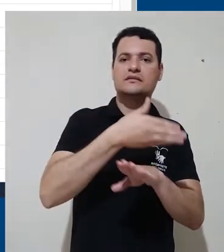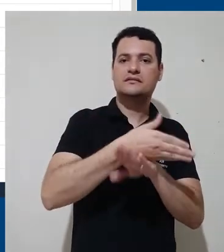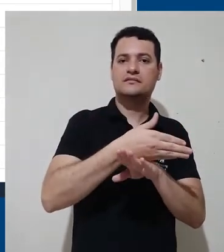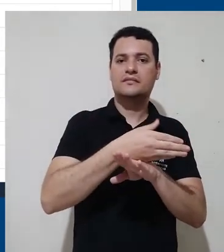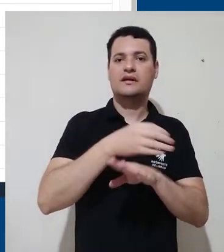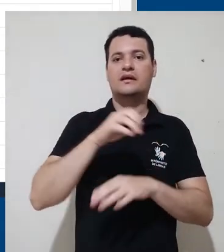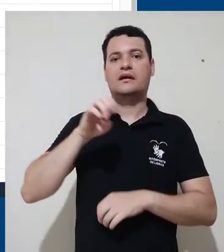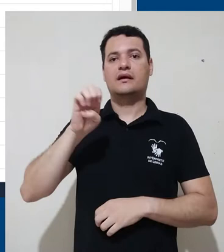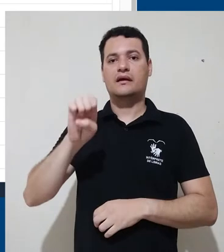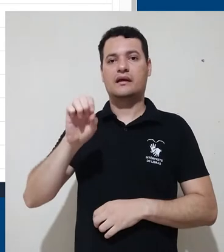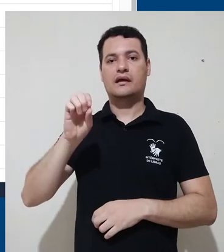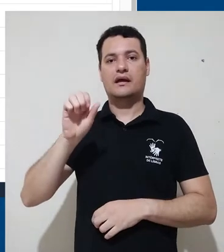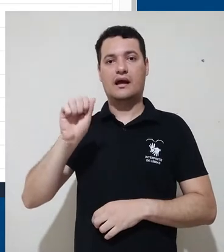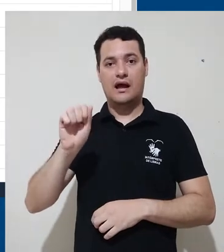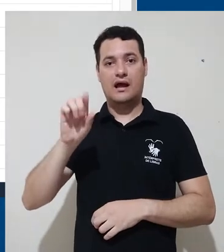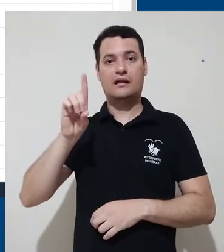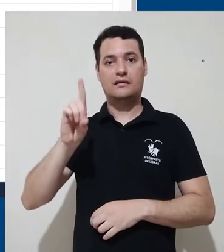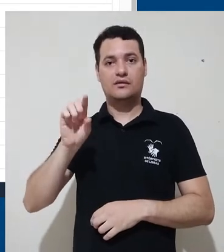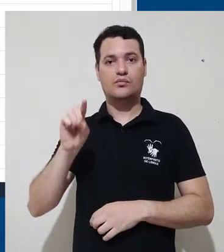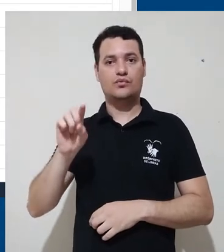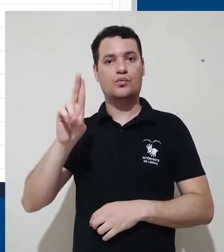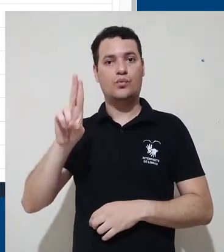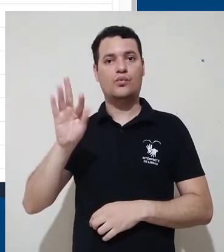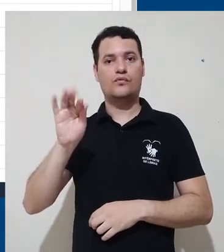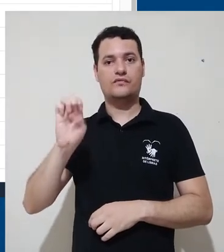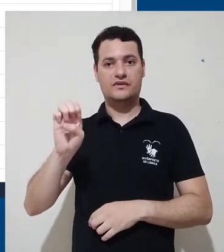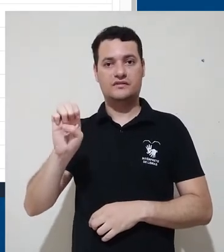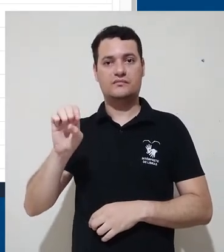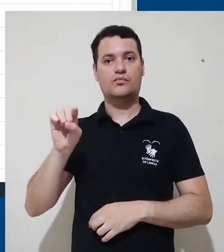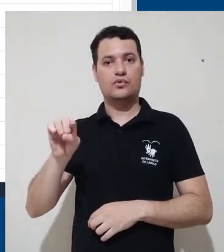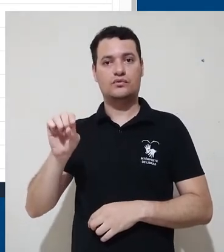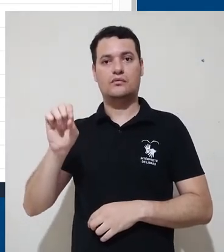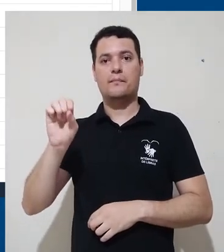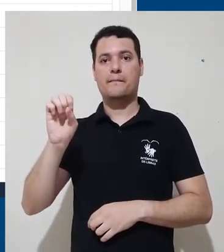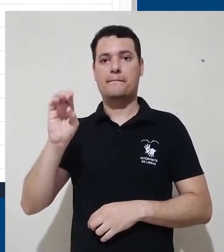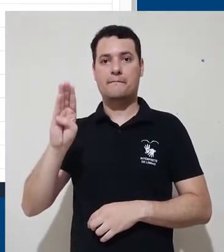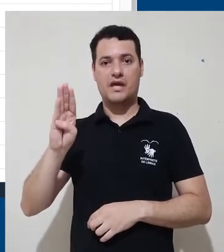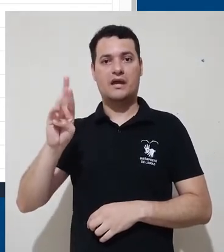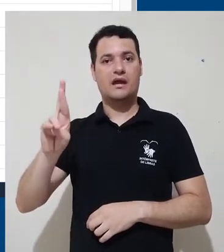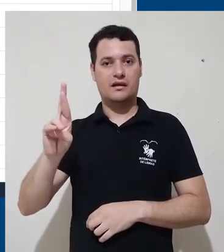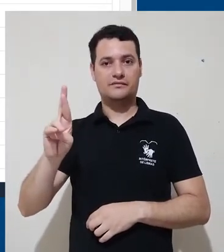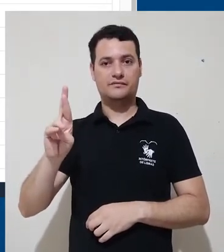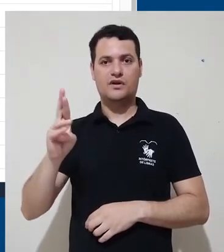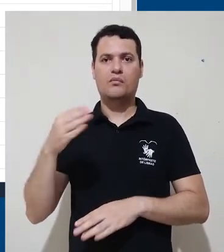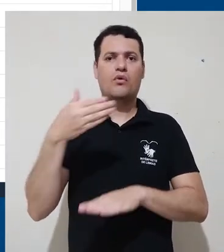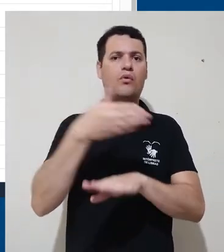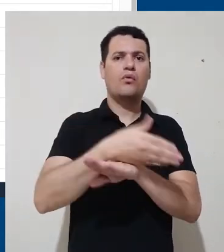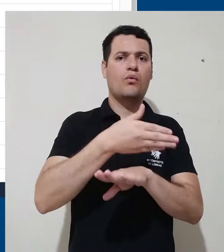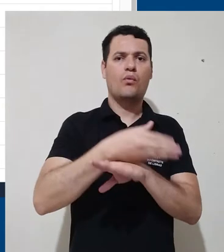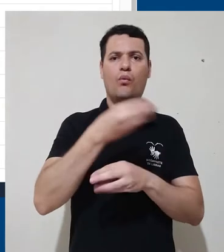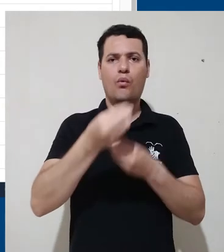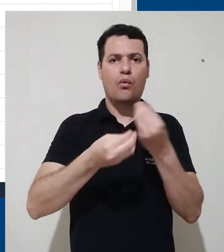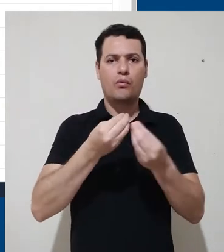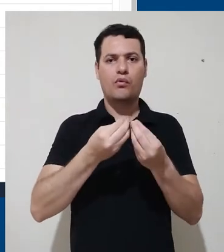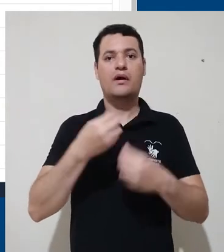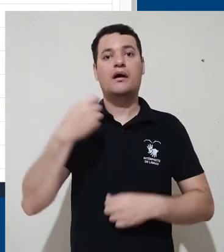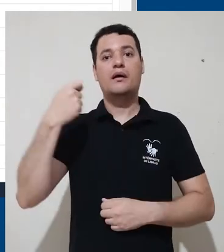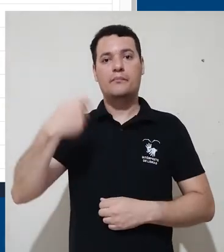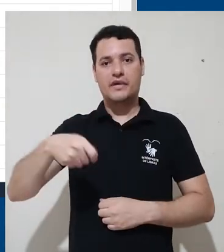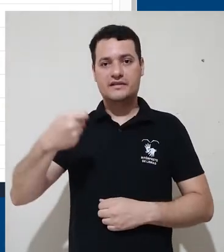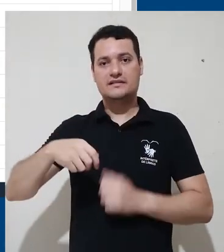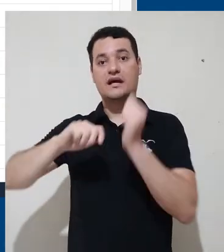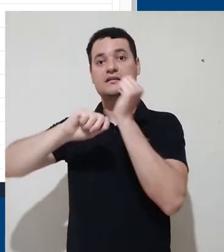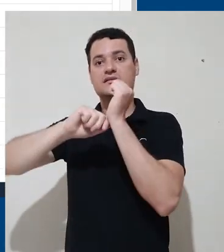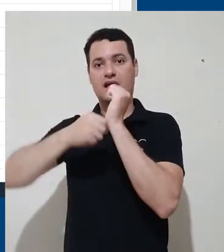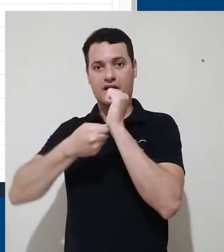endereço ead.ufis.br e para fazer login e ter acesso a essa